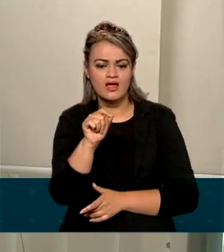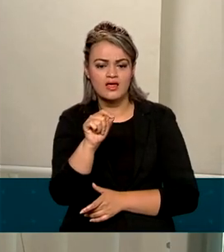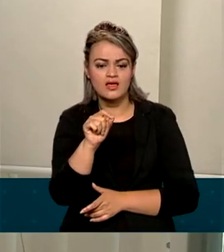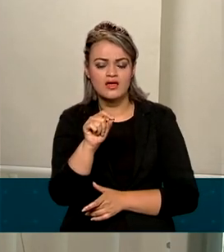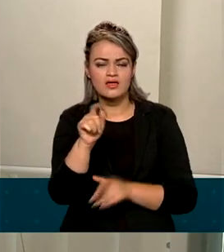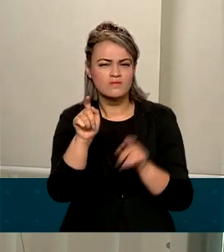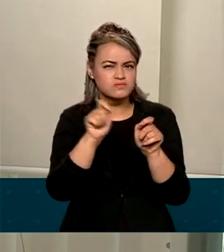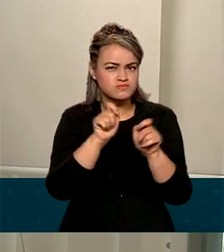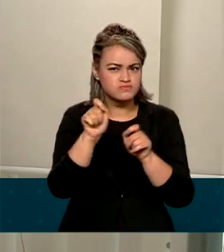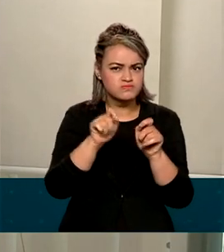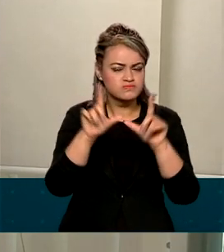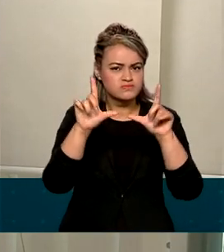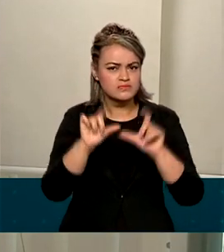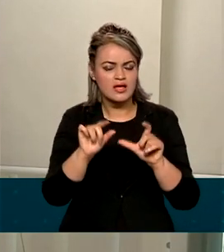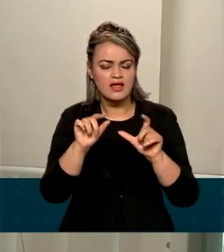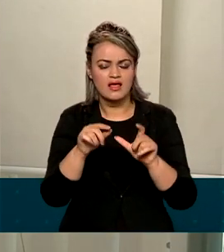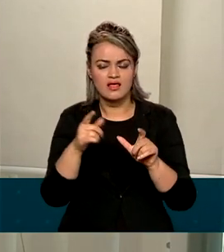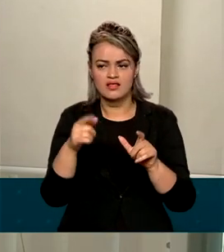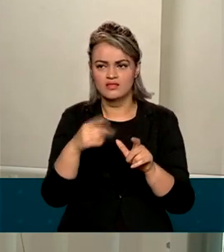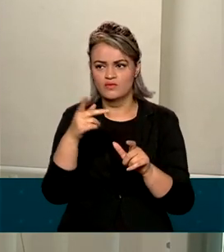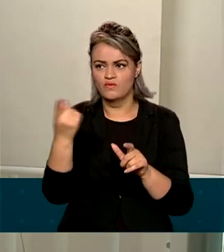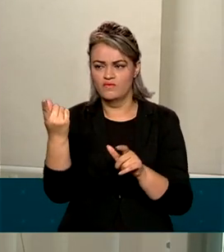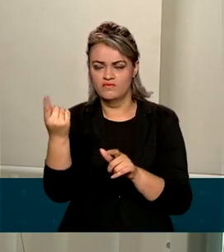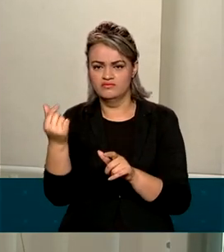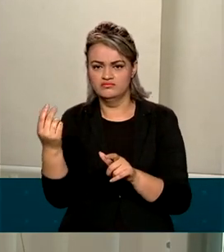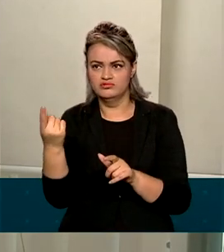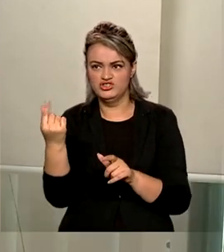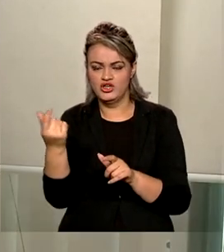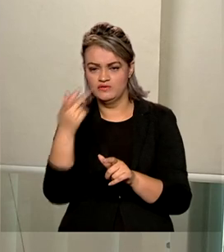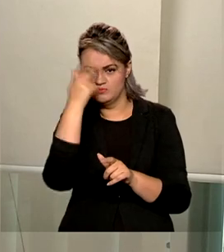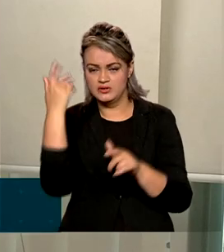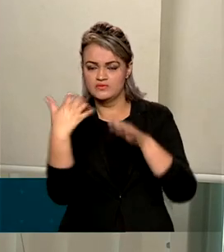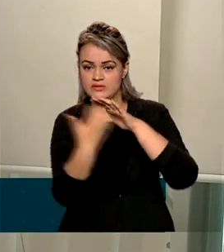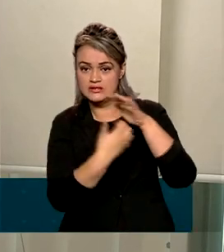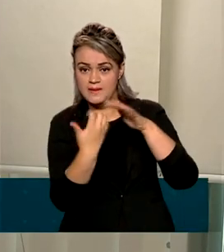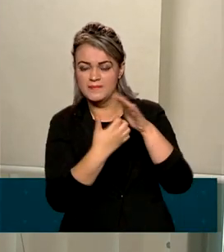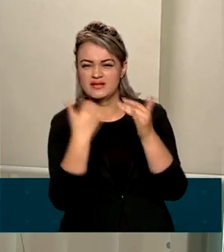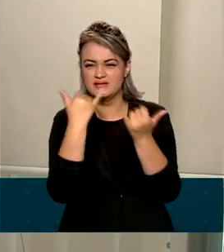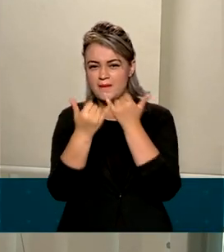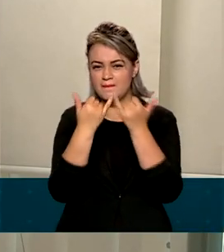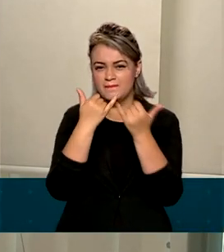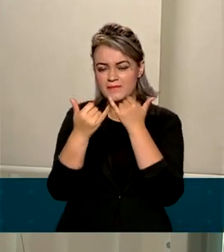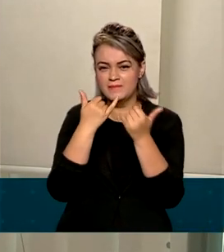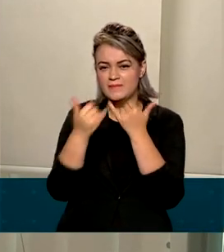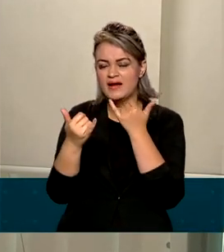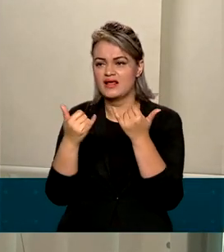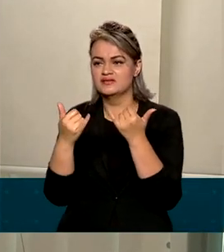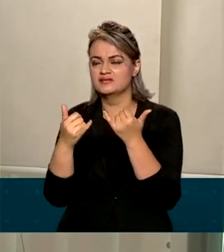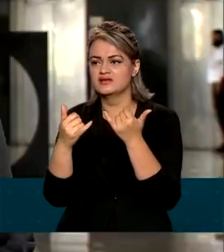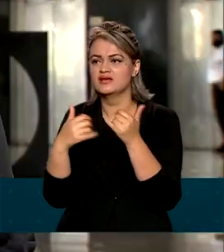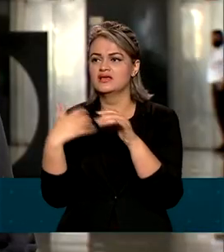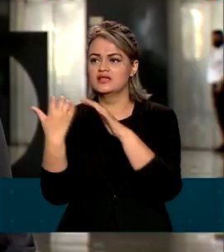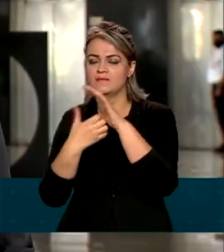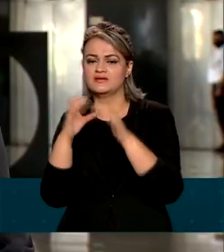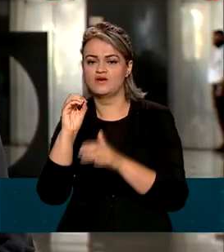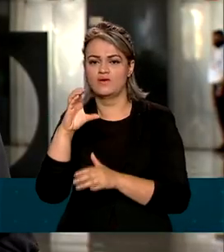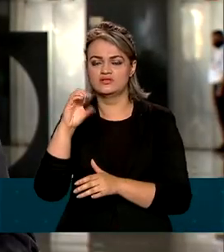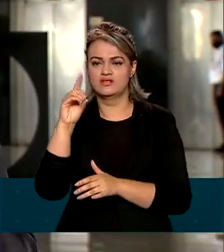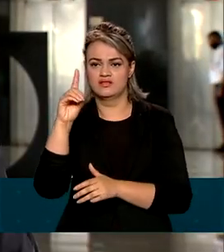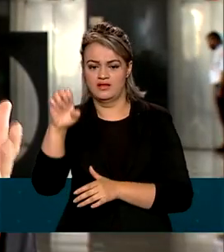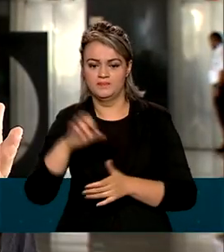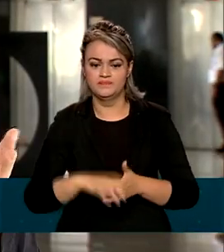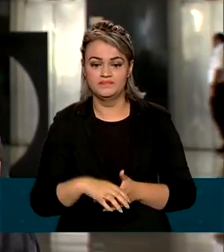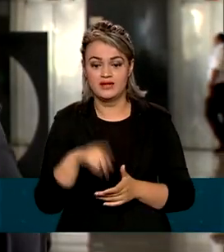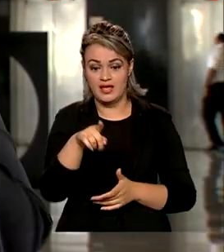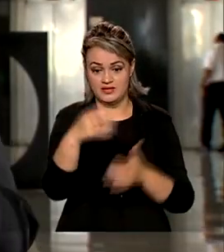redução da renda das pessoas jurídicas, muito semelhante à média das empresas da OCDE. Já para as